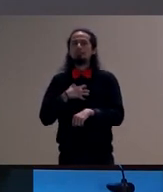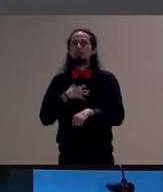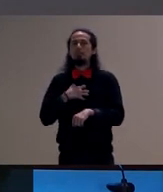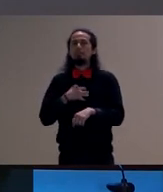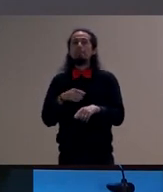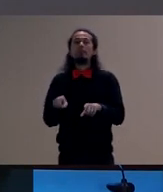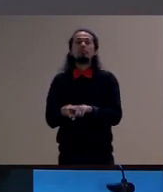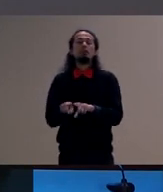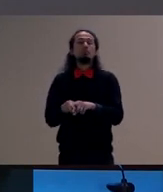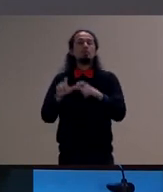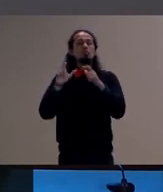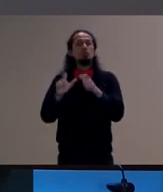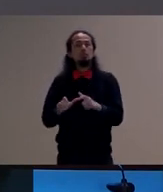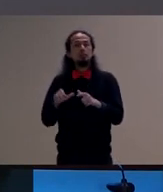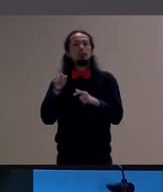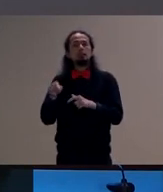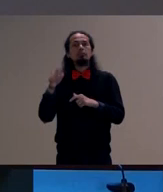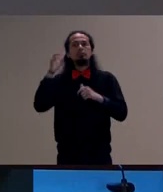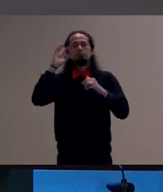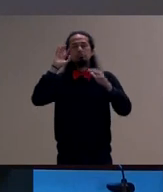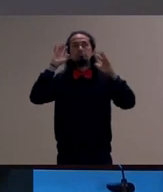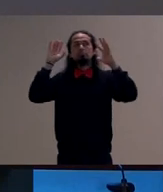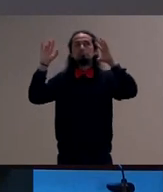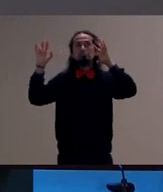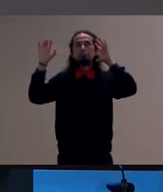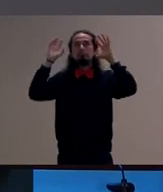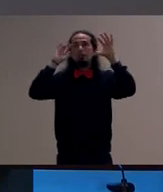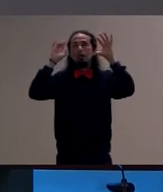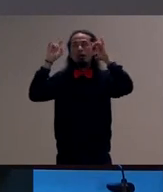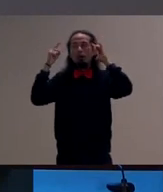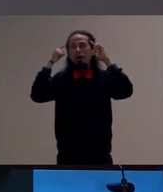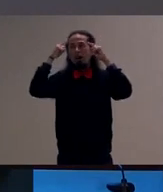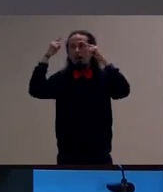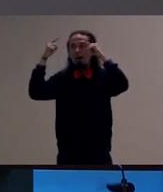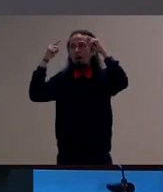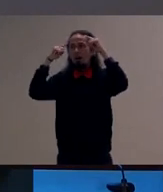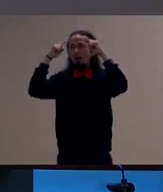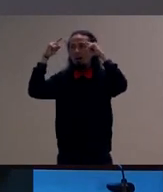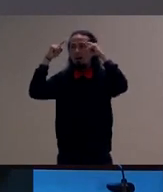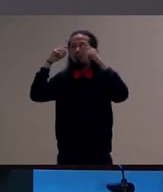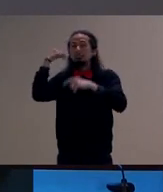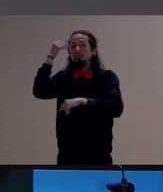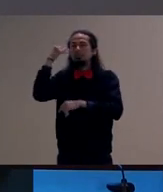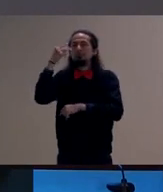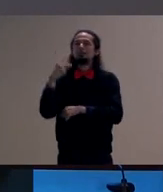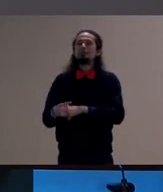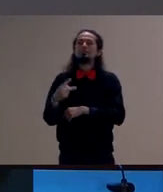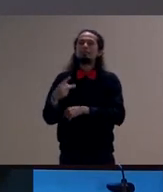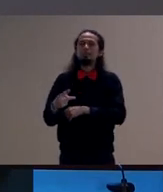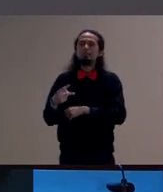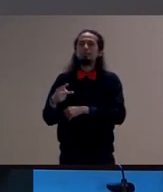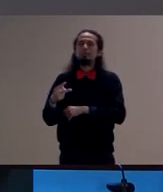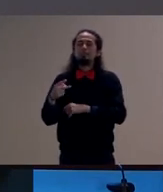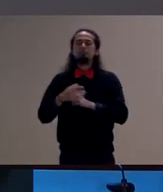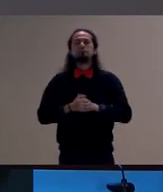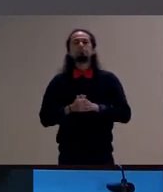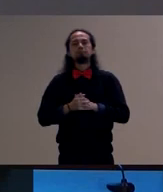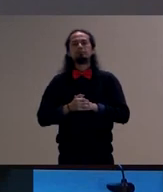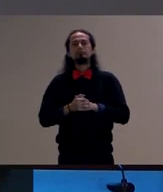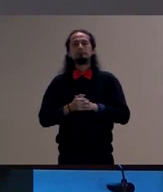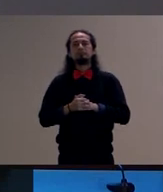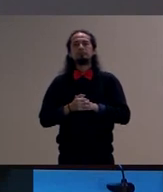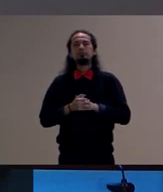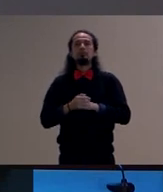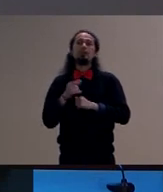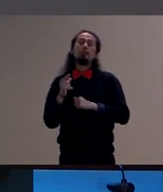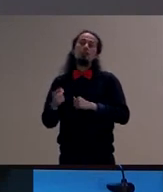elaborando experiências que ela já já realizou ou seja é essa memória